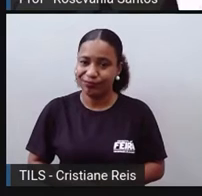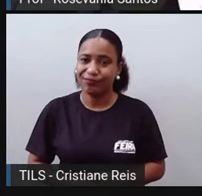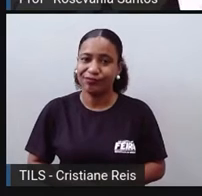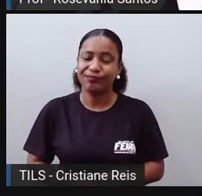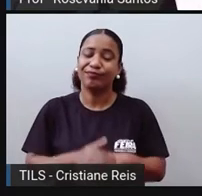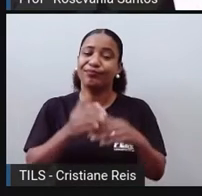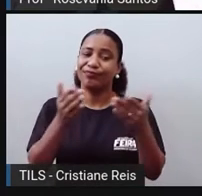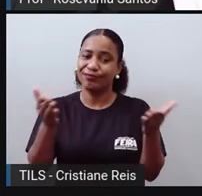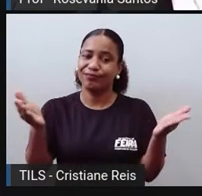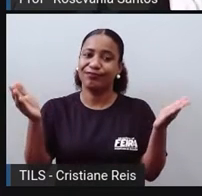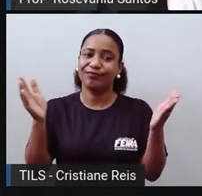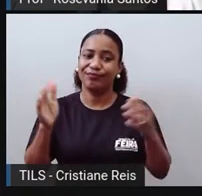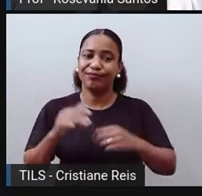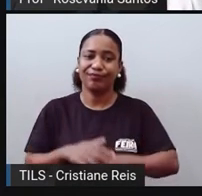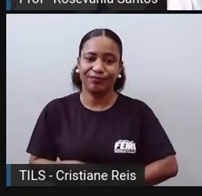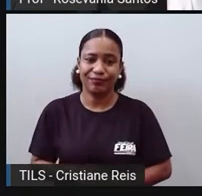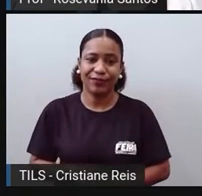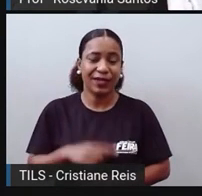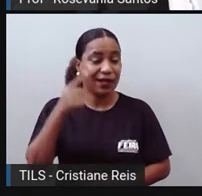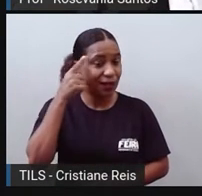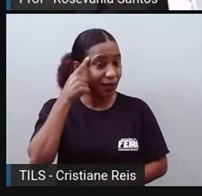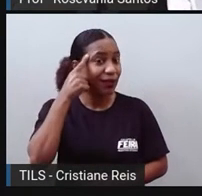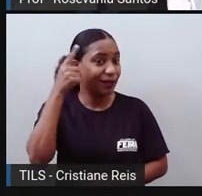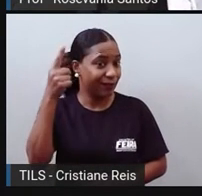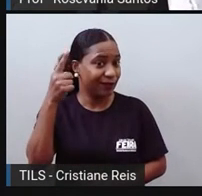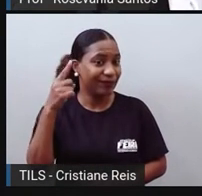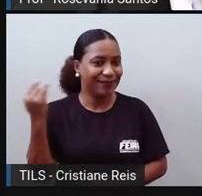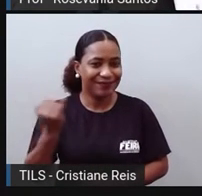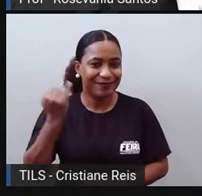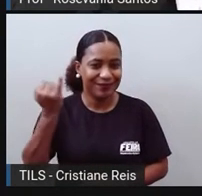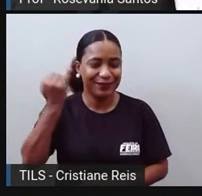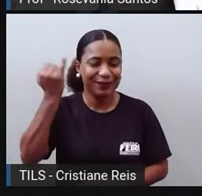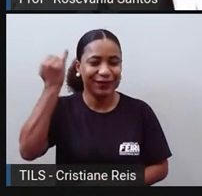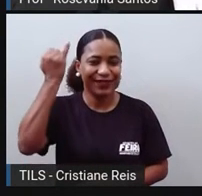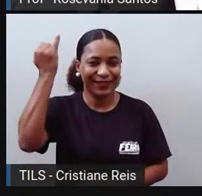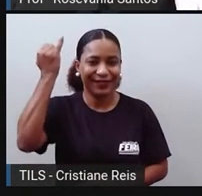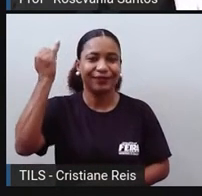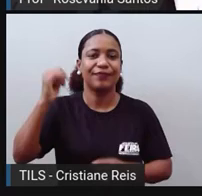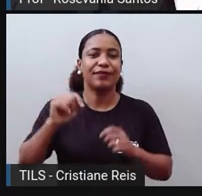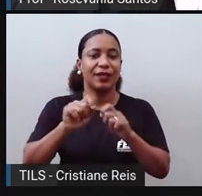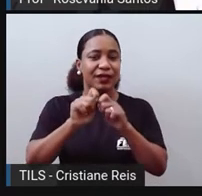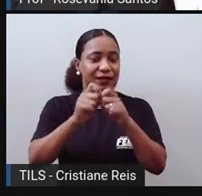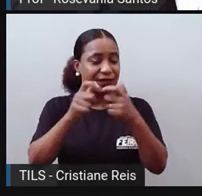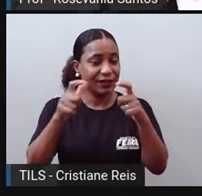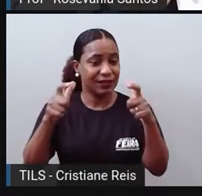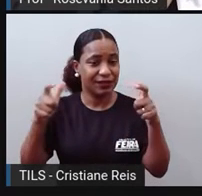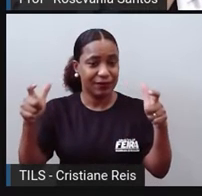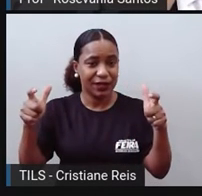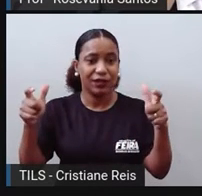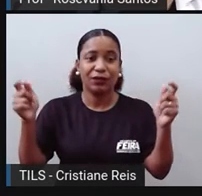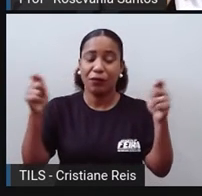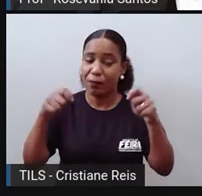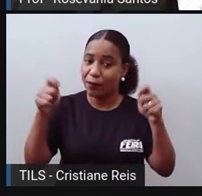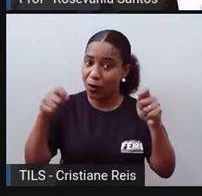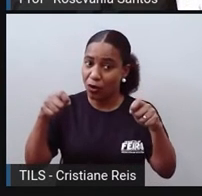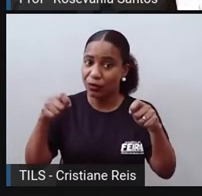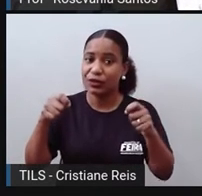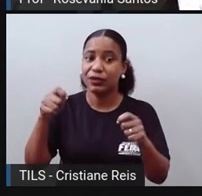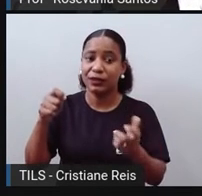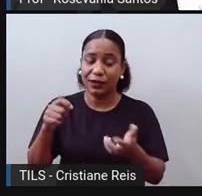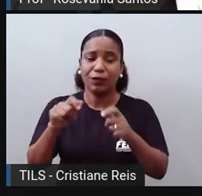Então, eu coloquei aqui um lembretezinho, né? Que esse crescimento, ele pode ser absoluto ou relativo.